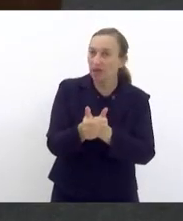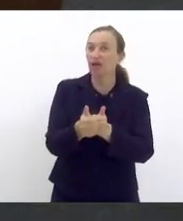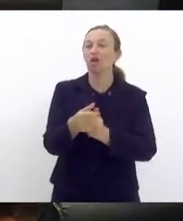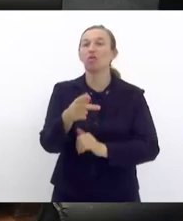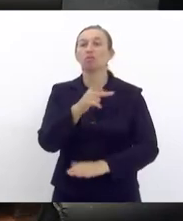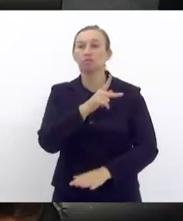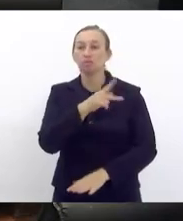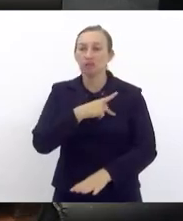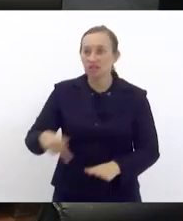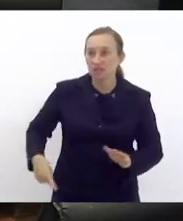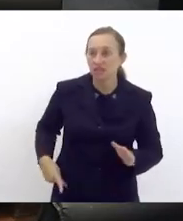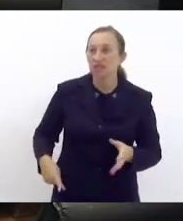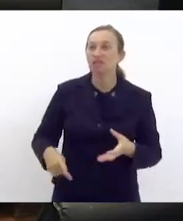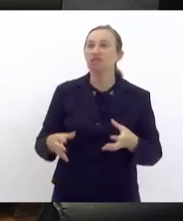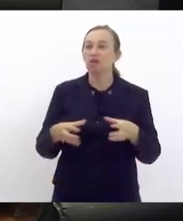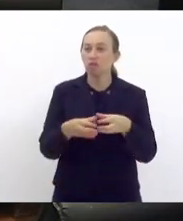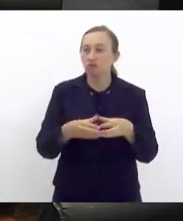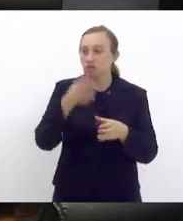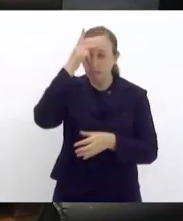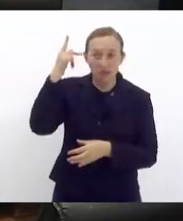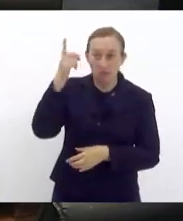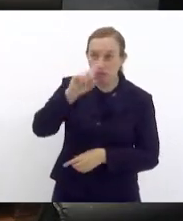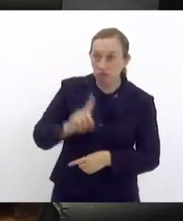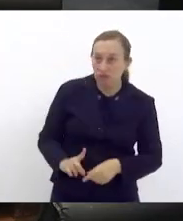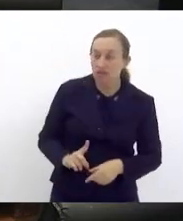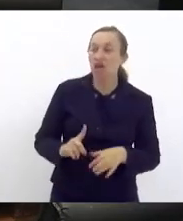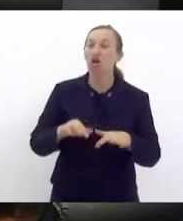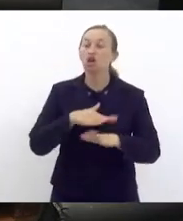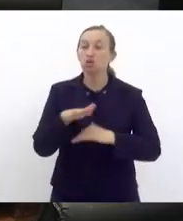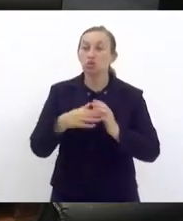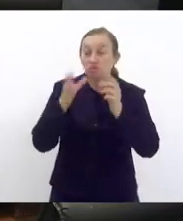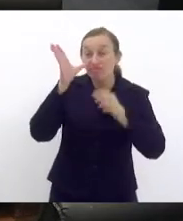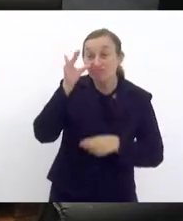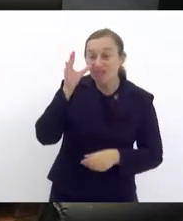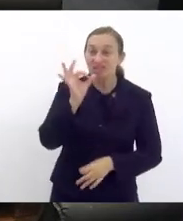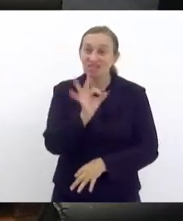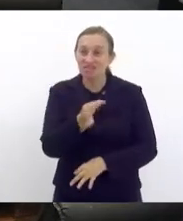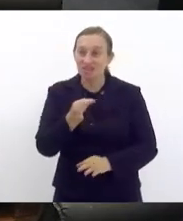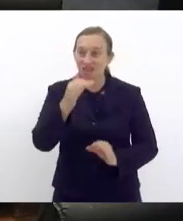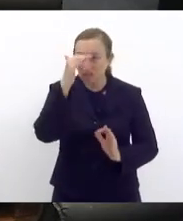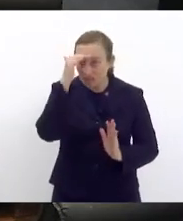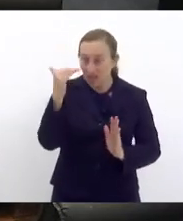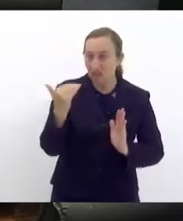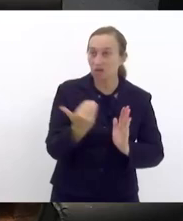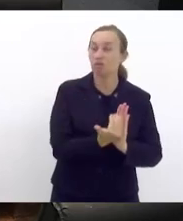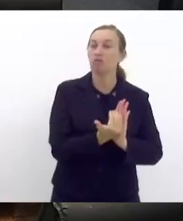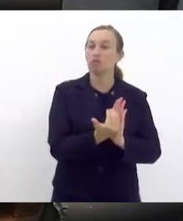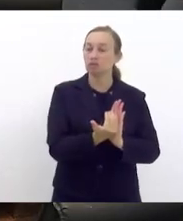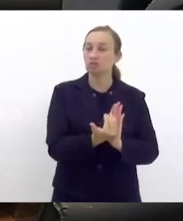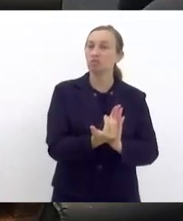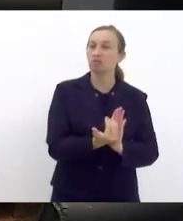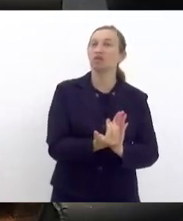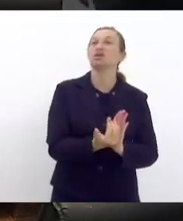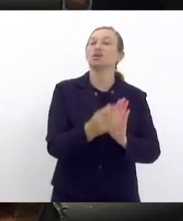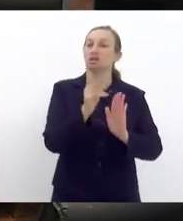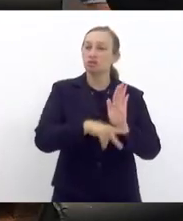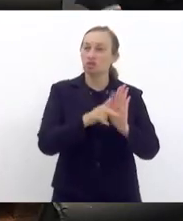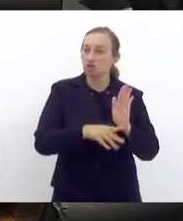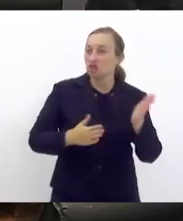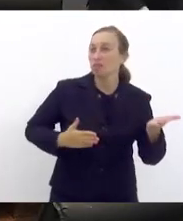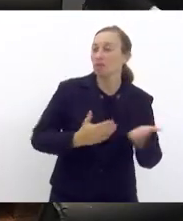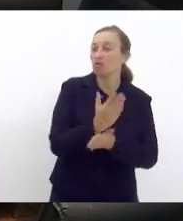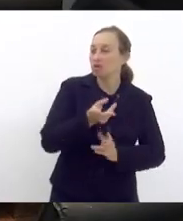presidente também da Comissão da Pessoa com Deficiência, temos todo o interesse em fazer com que, de fato, esse projeto seja aprovado para dar continuidade